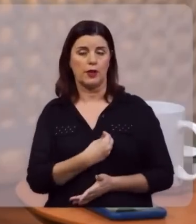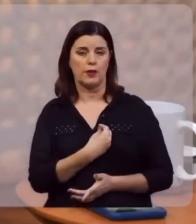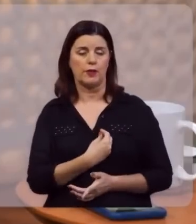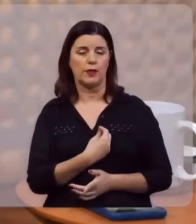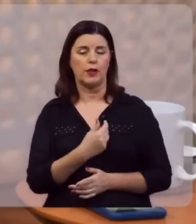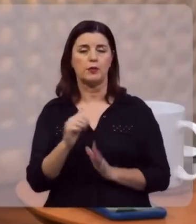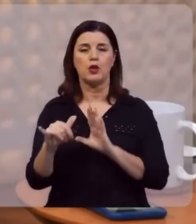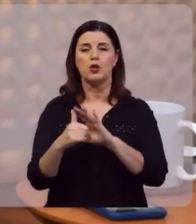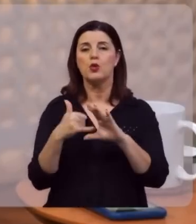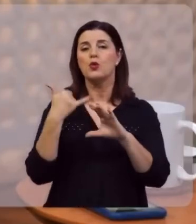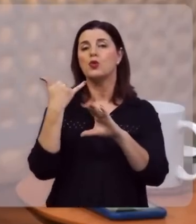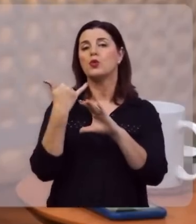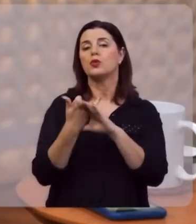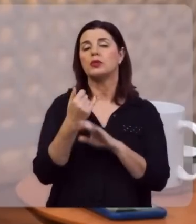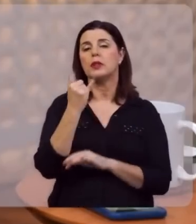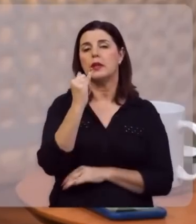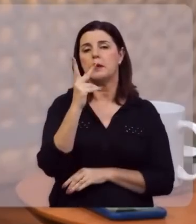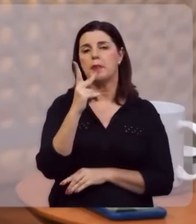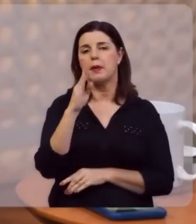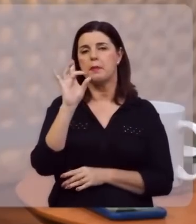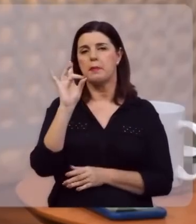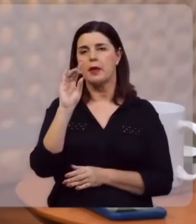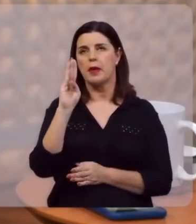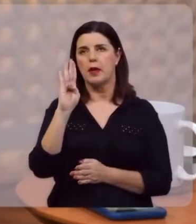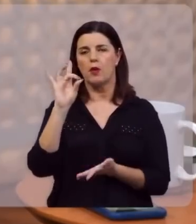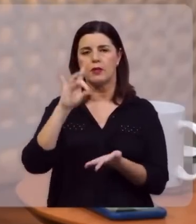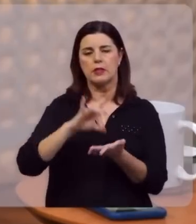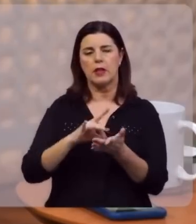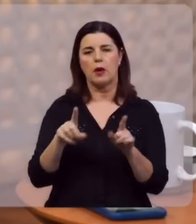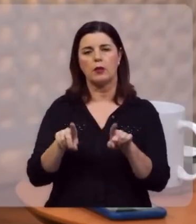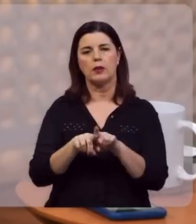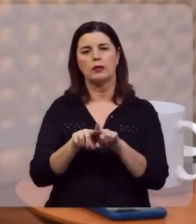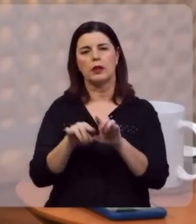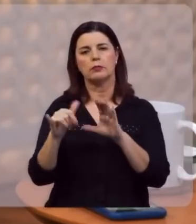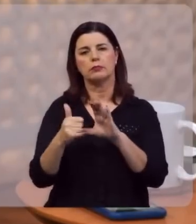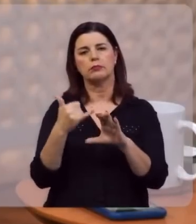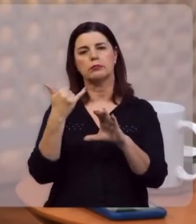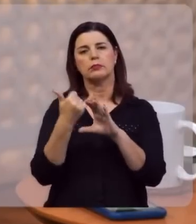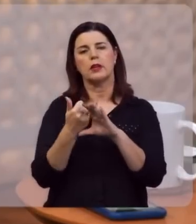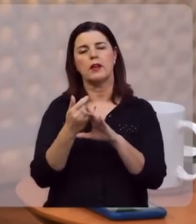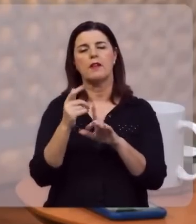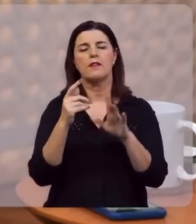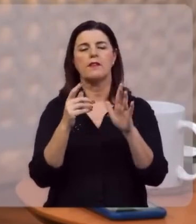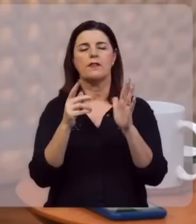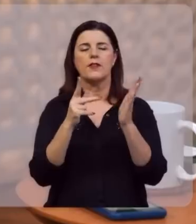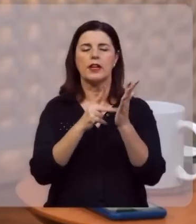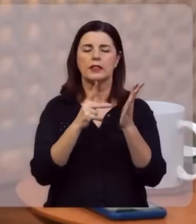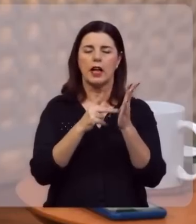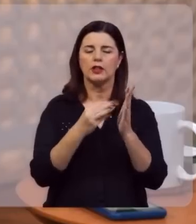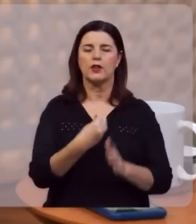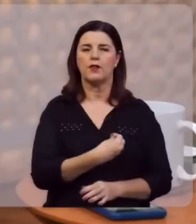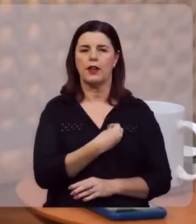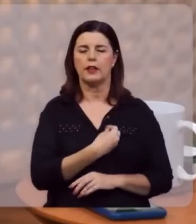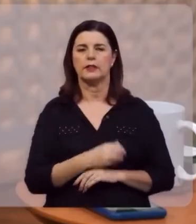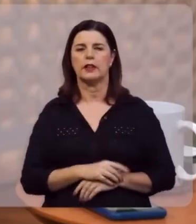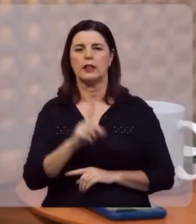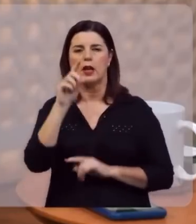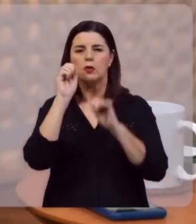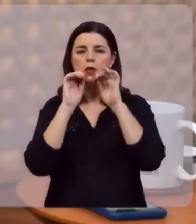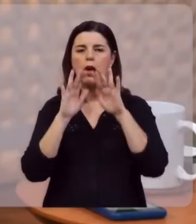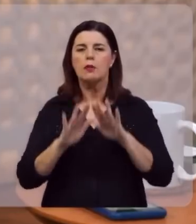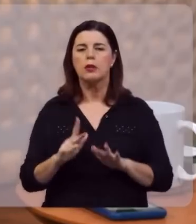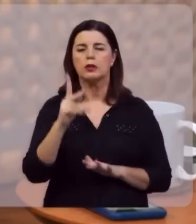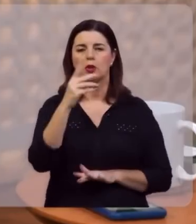e vida, tanto no YouTube, do IPB oficial, como também, no youtube.com, barra, programa, verdade e vida,